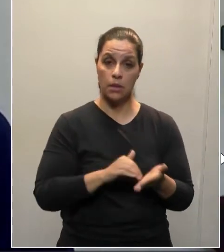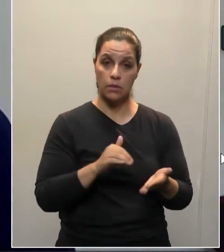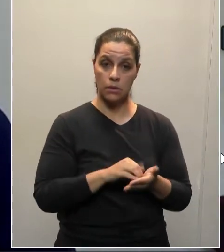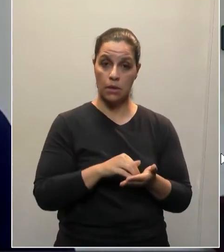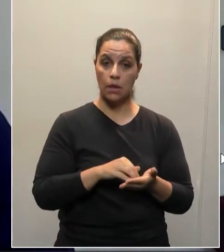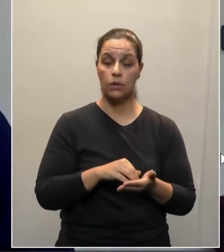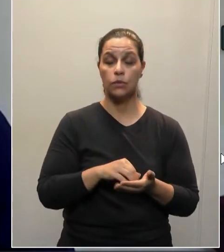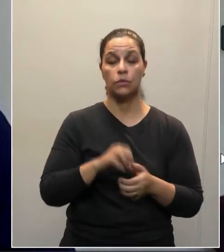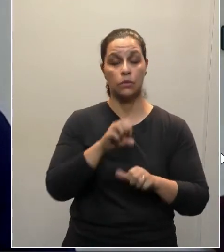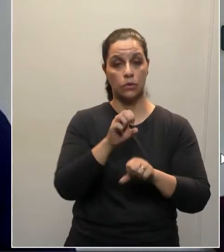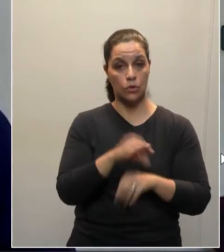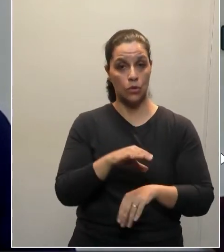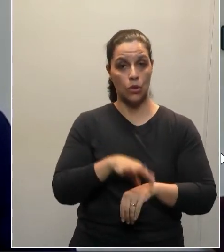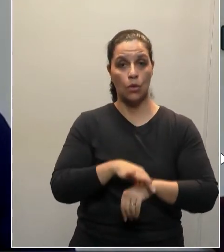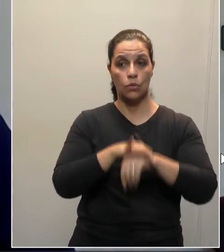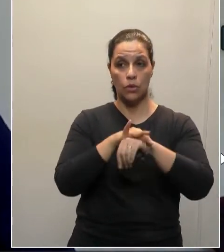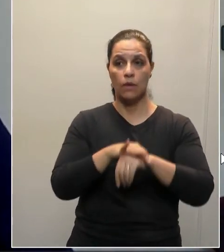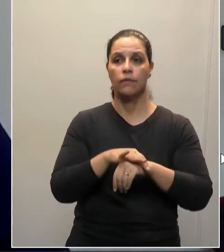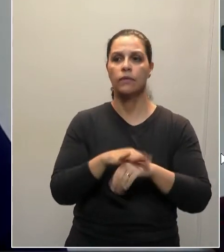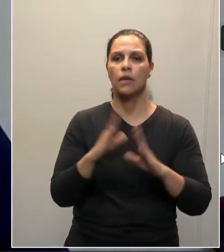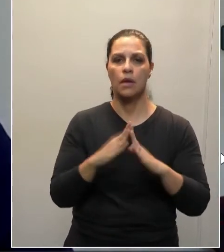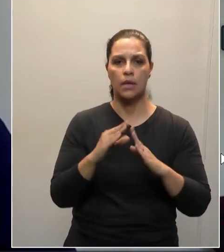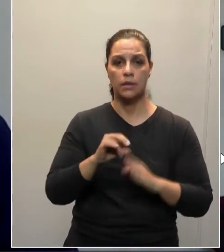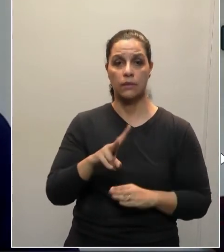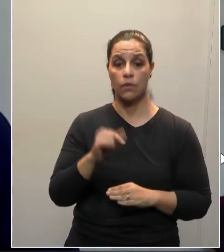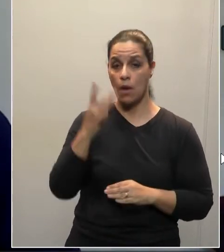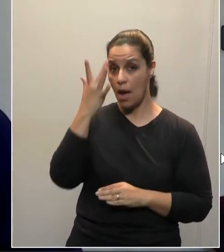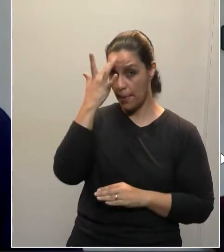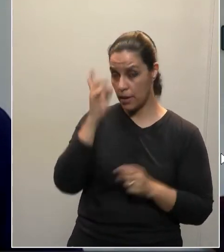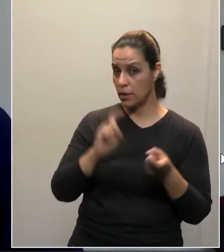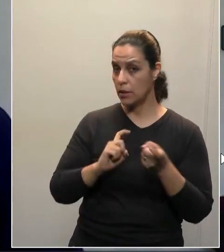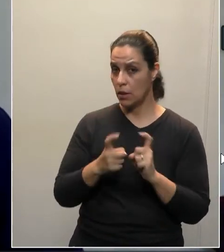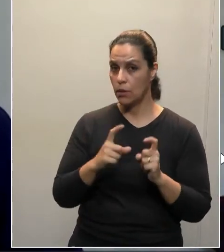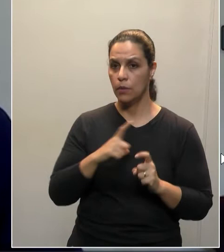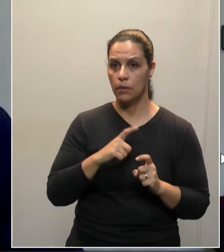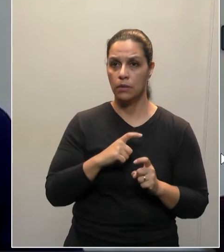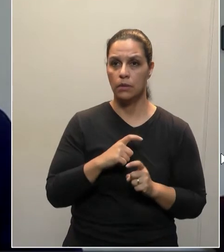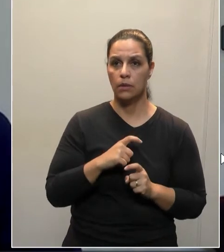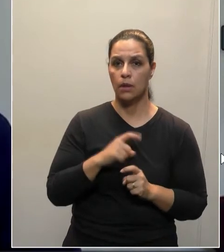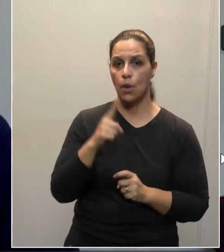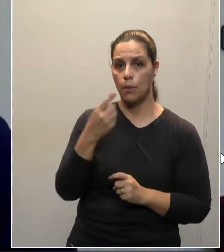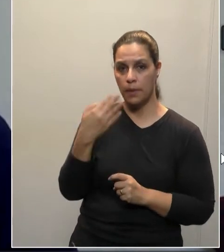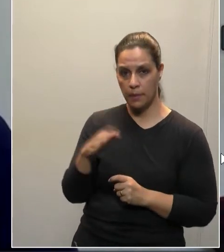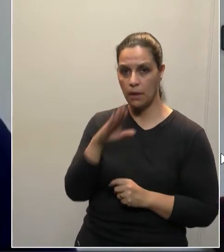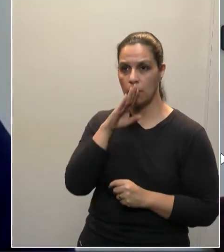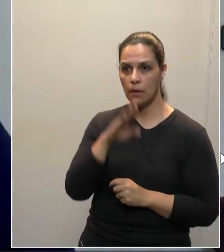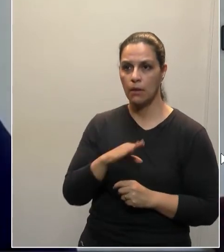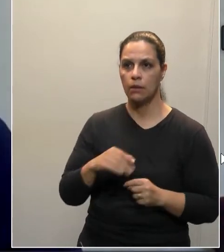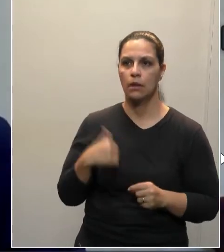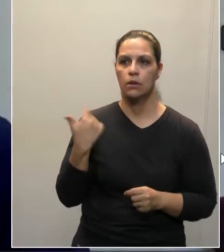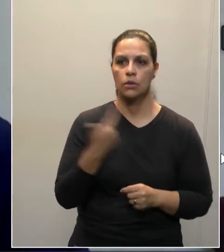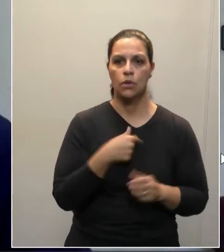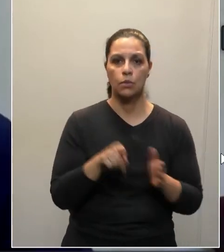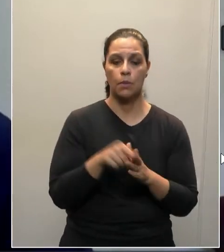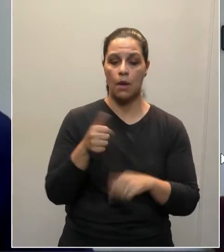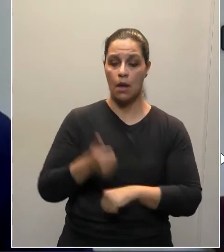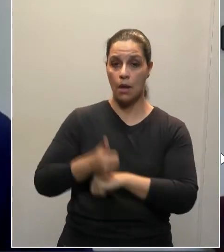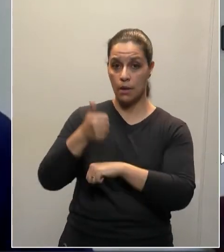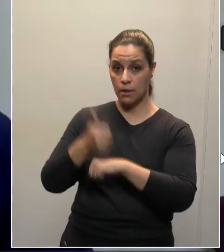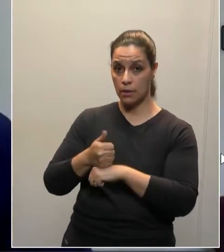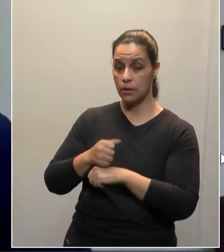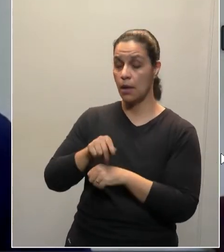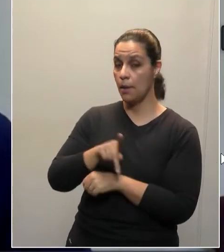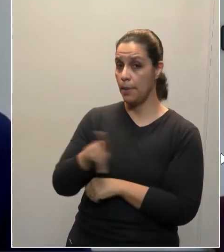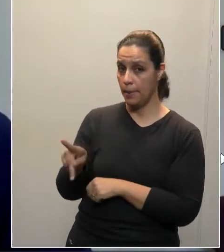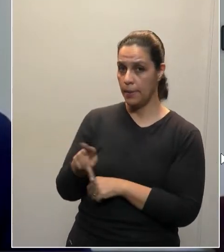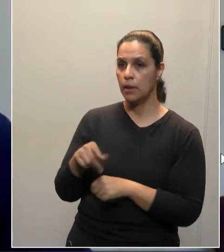Educação, ao chefe da Casa Civil, para que, na reunião de amanhã, às 13h30, quando a direção estadual da